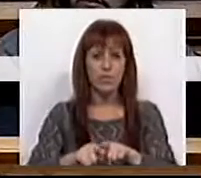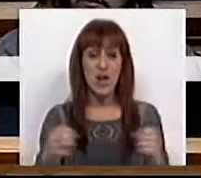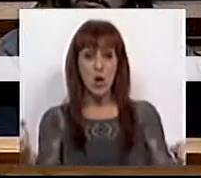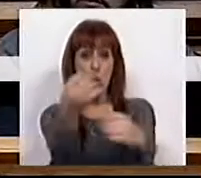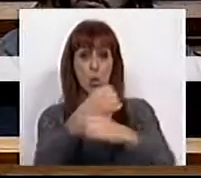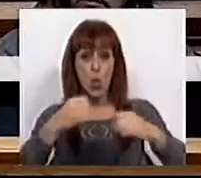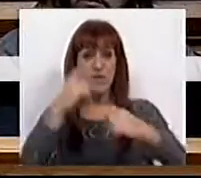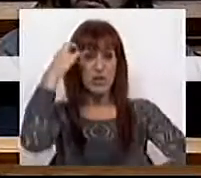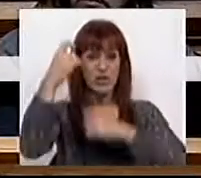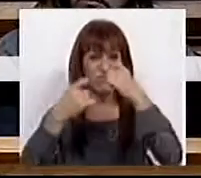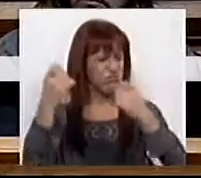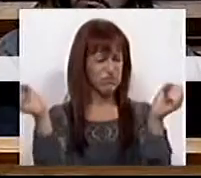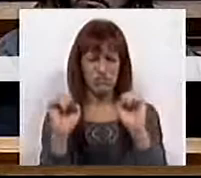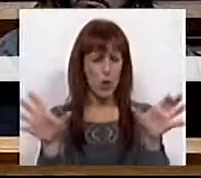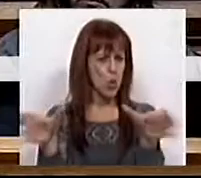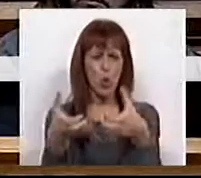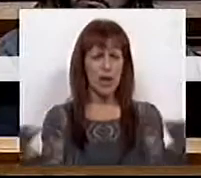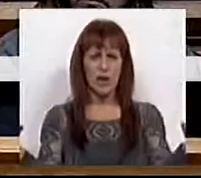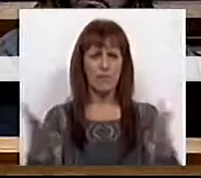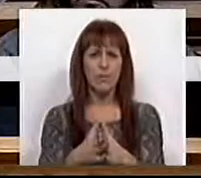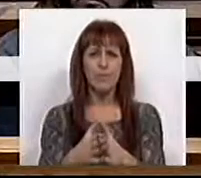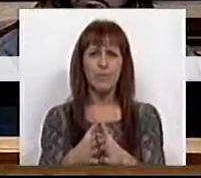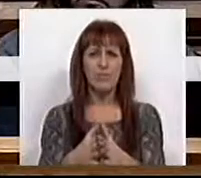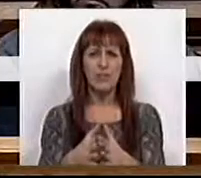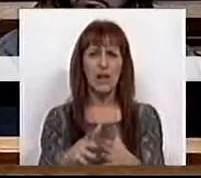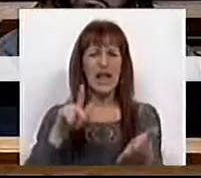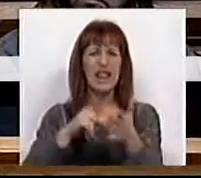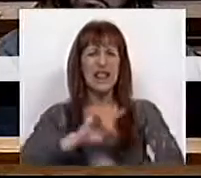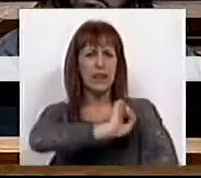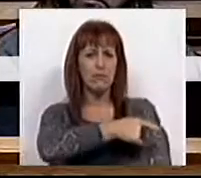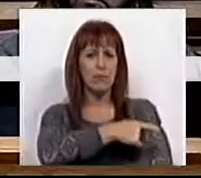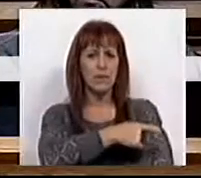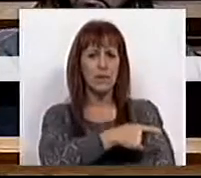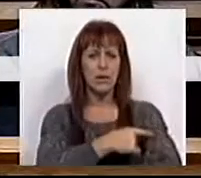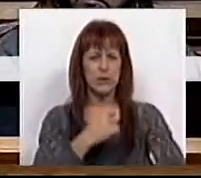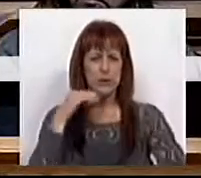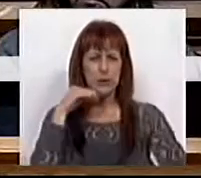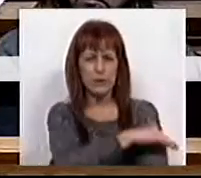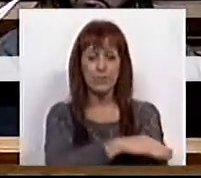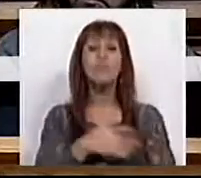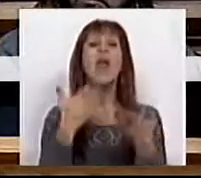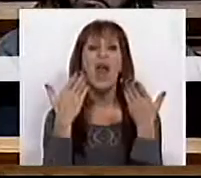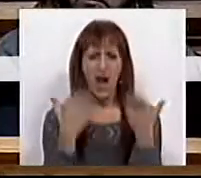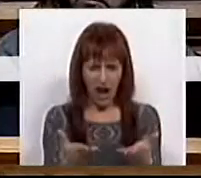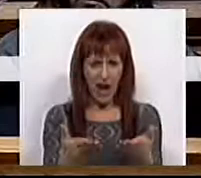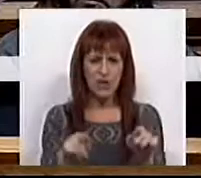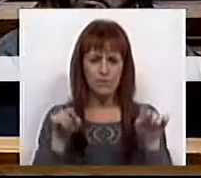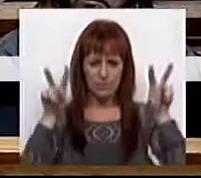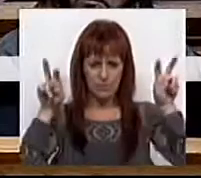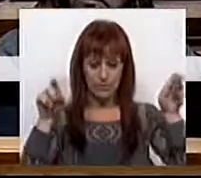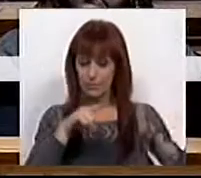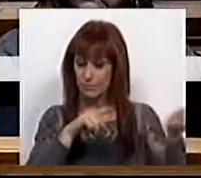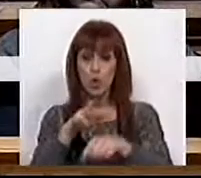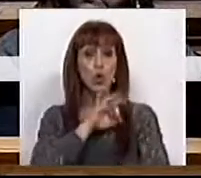ausência de reflexão coletiva e uma tecnocracia gélida. É exatamente isto